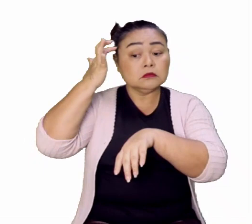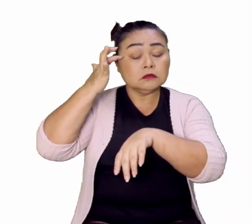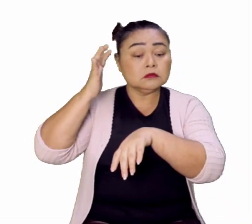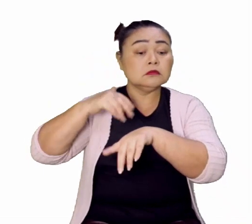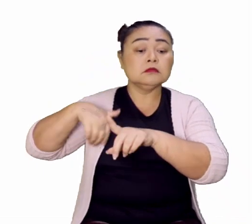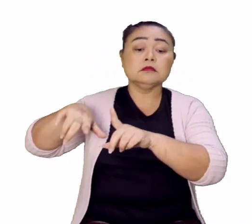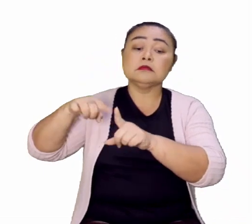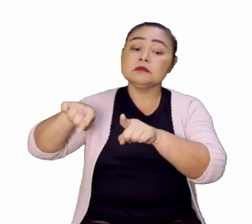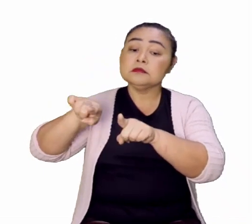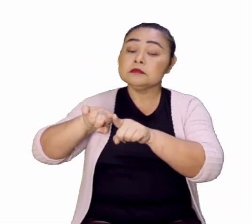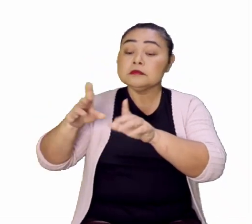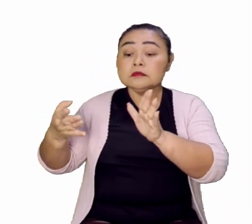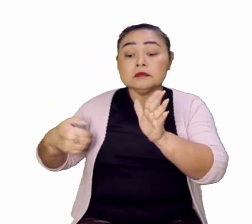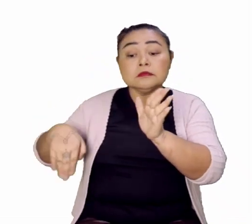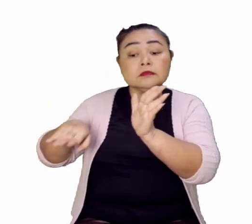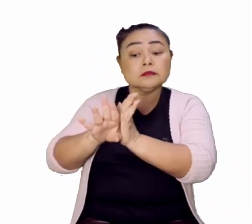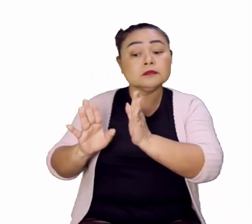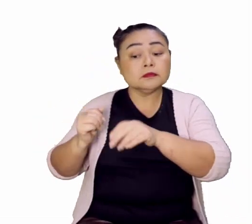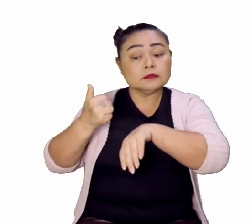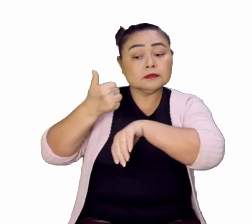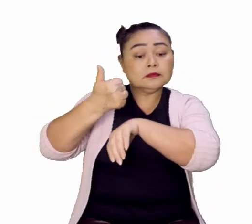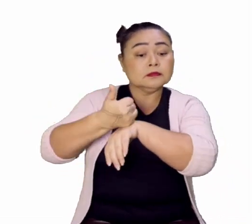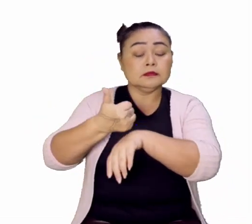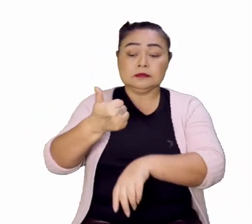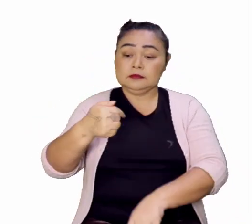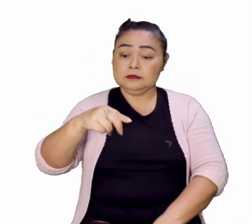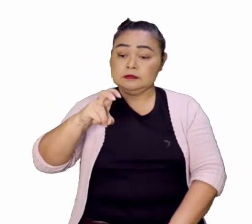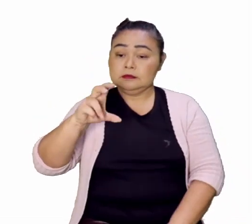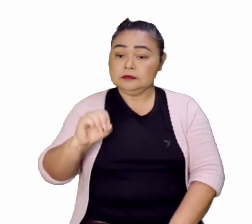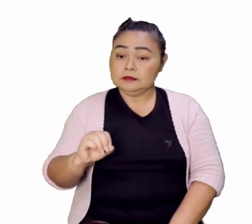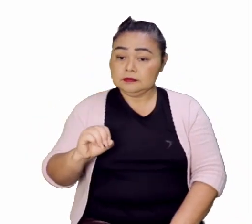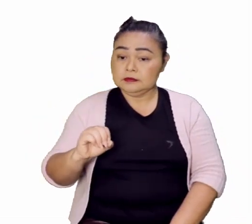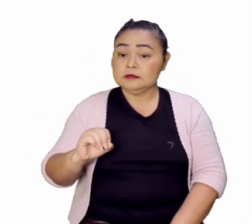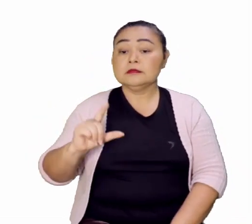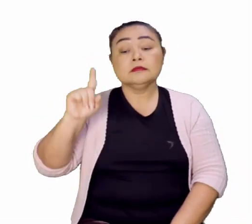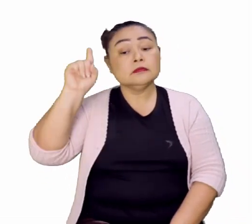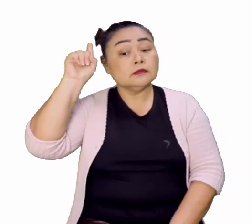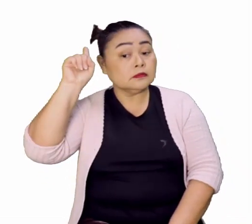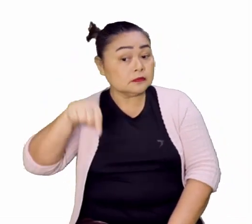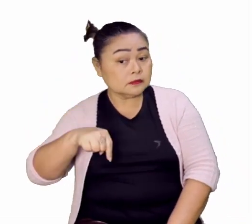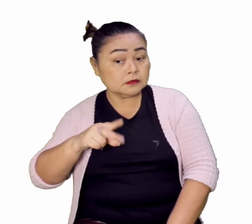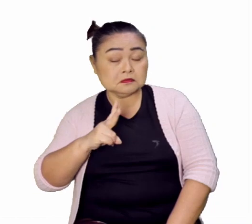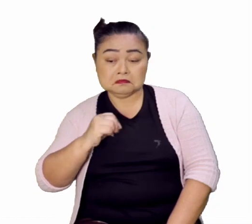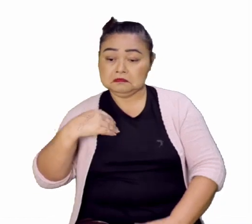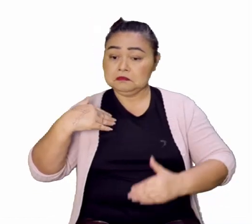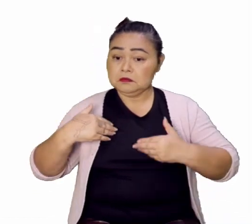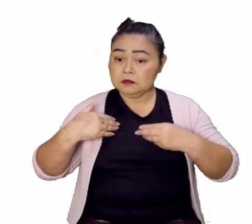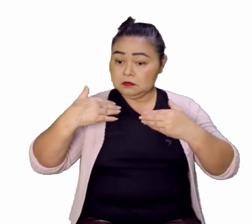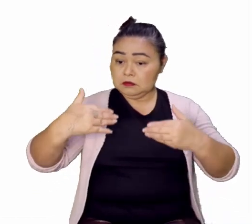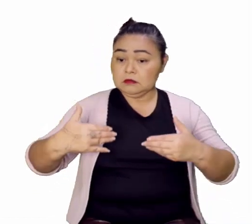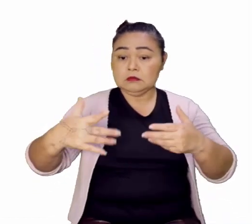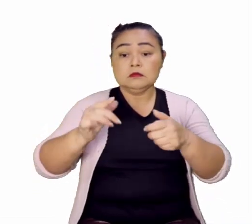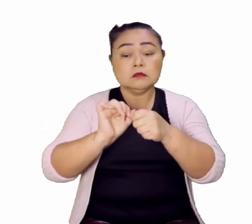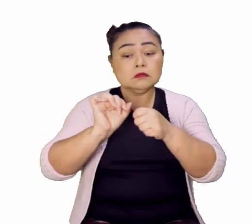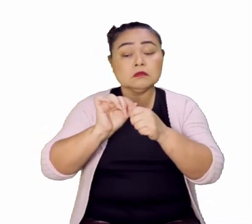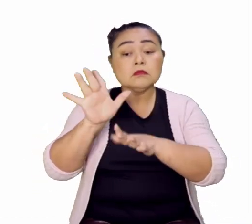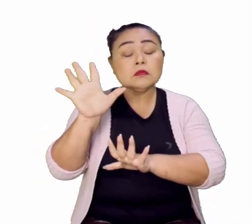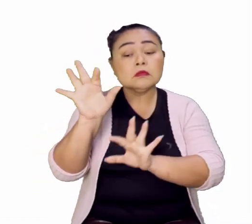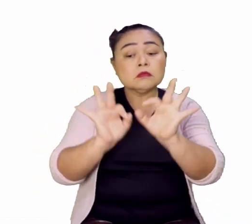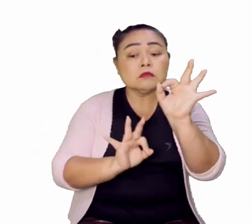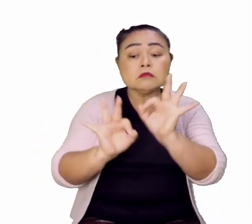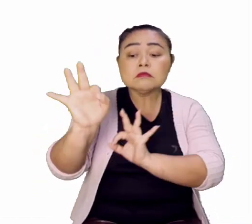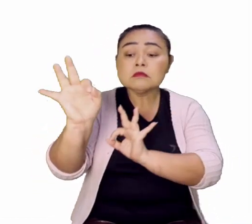Ele vai ser chamado como o super-ministro, passa a modernizar a administração pública